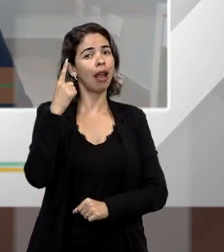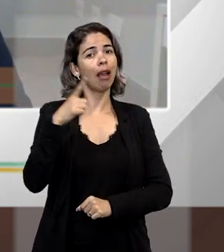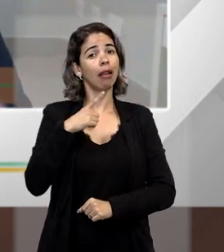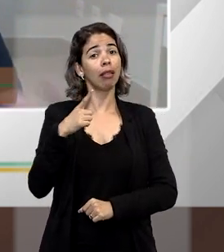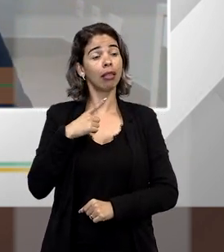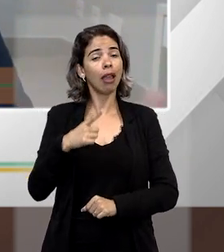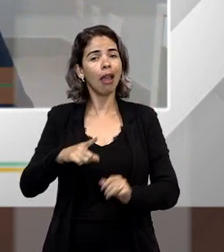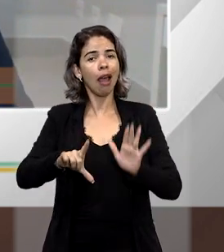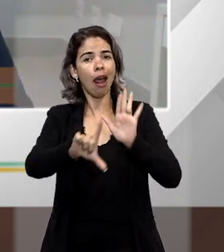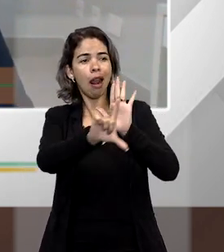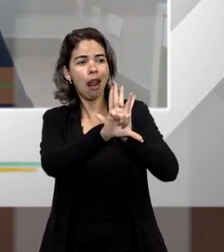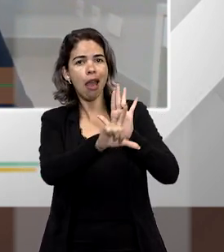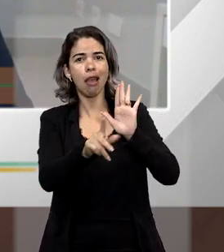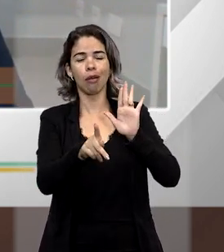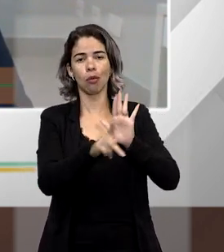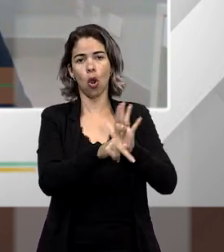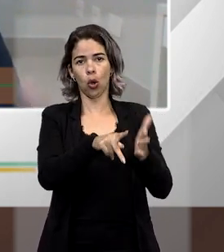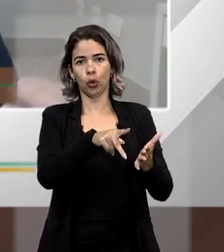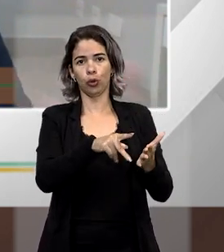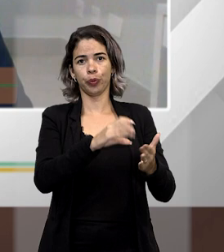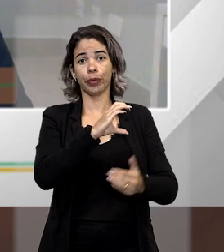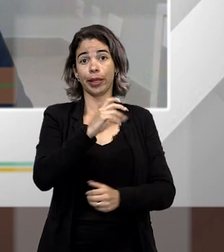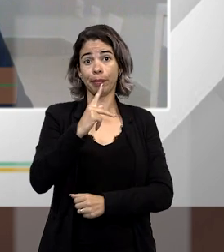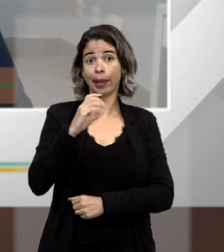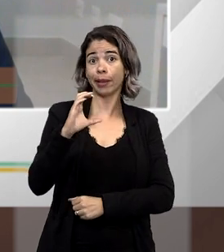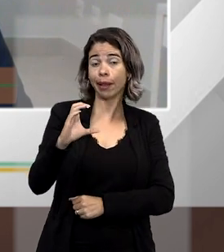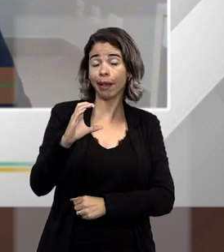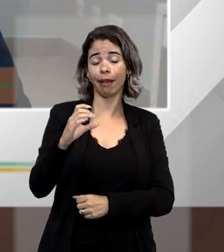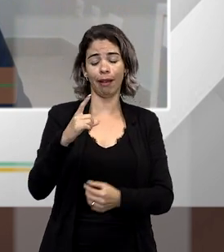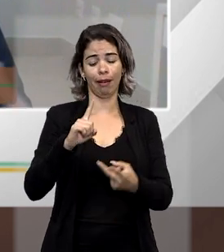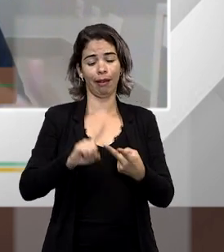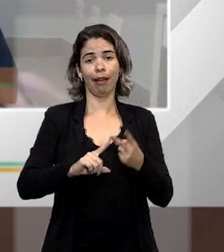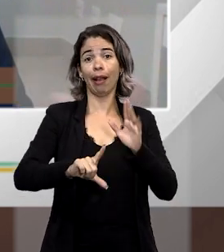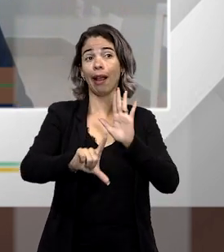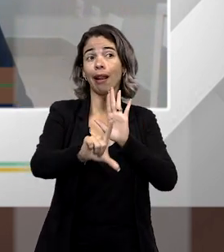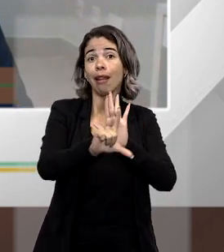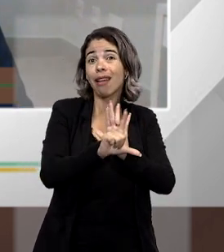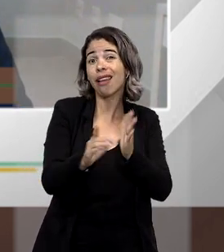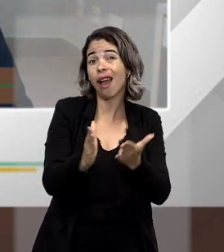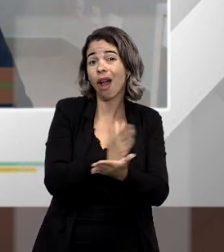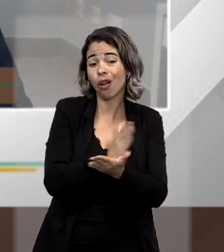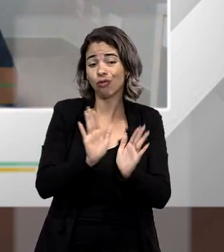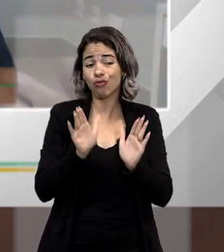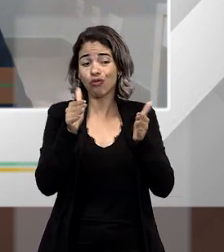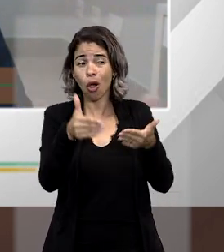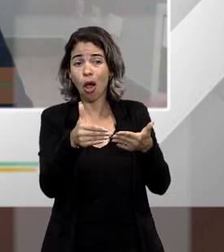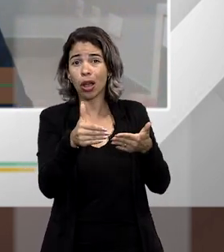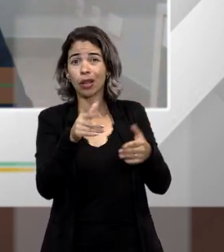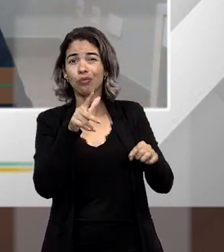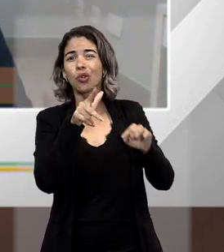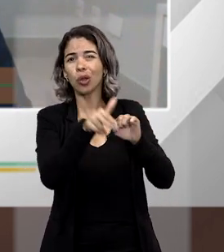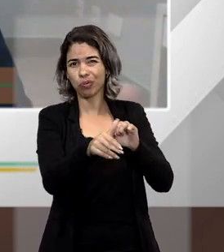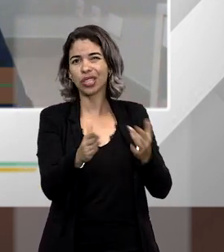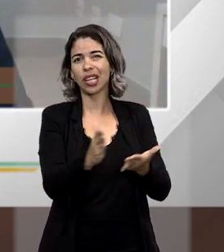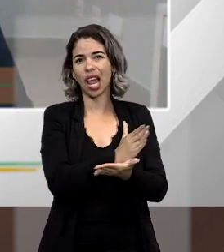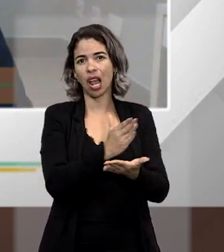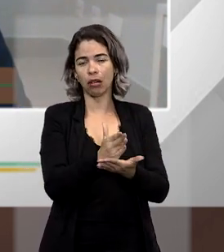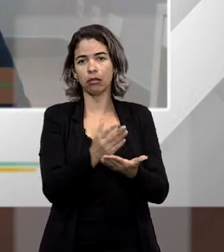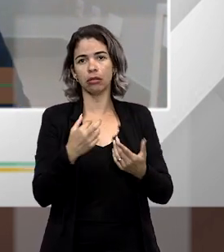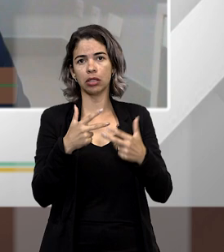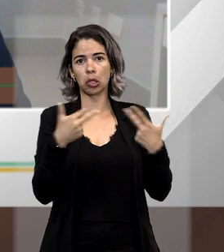contar com tipos penais esparços, contidos no Código Penal, contidos na legislação esparça, destinadas a impedir